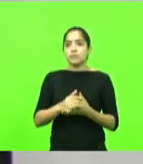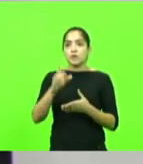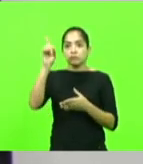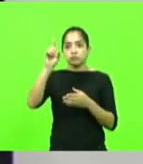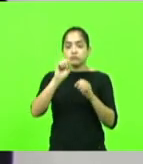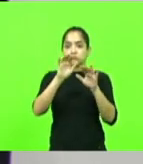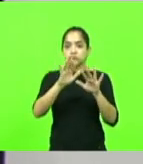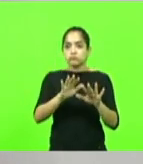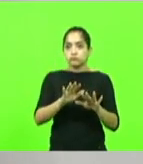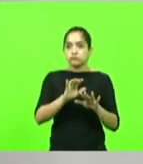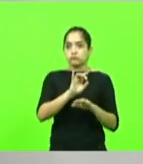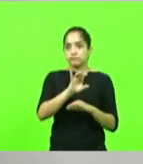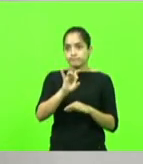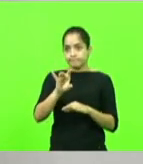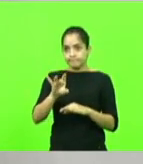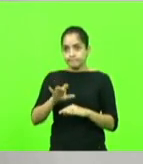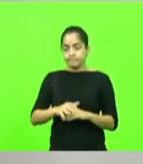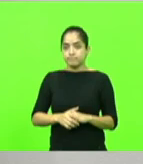vossas missões.